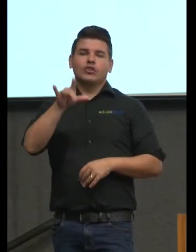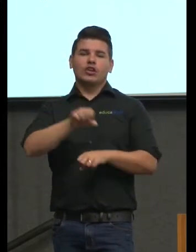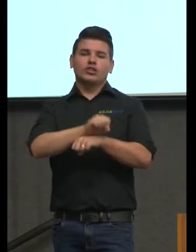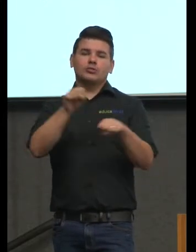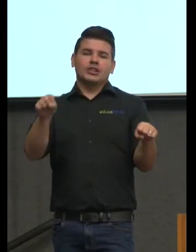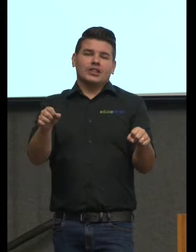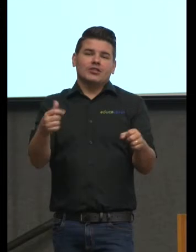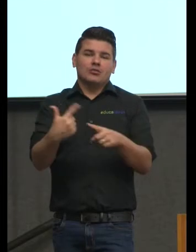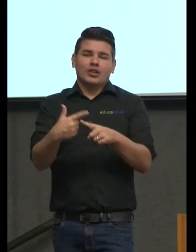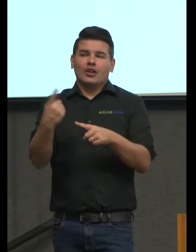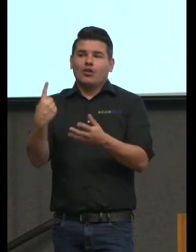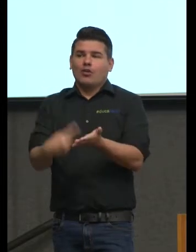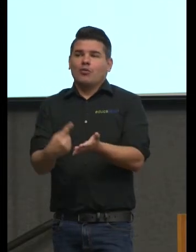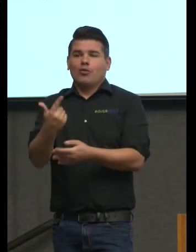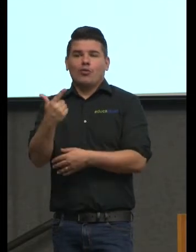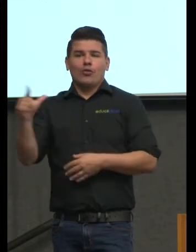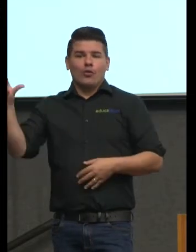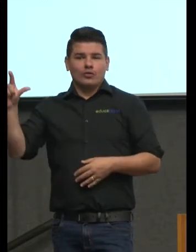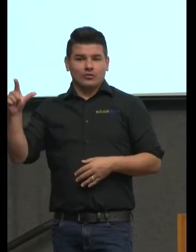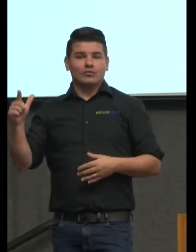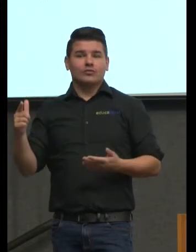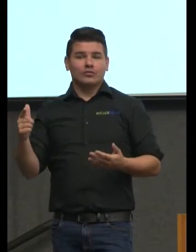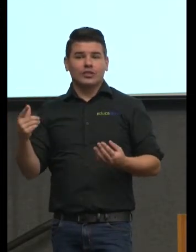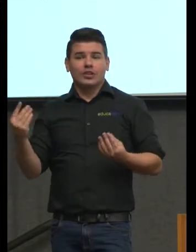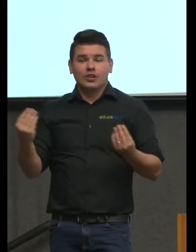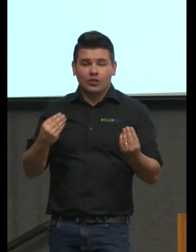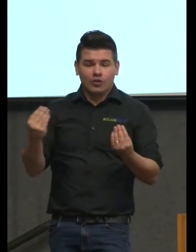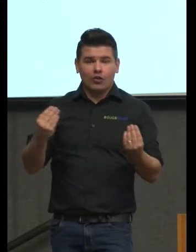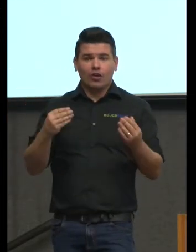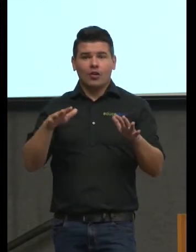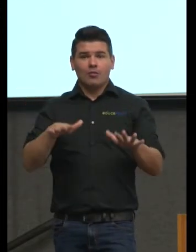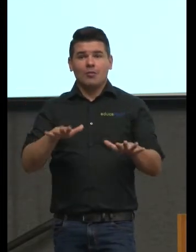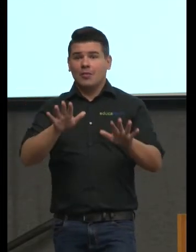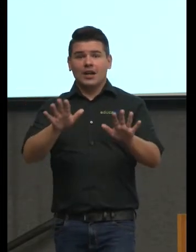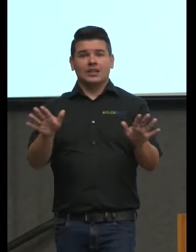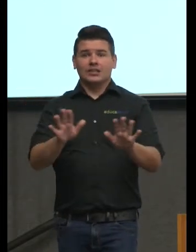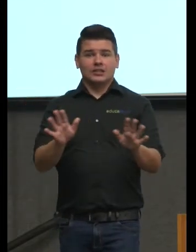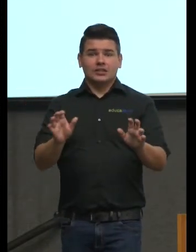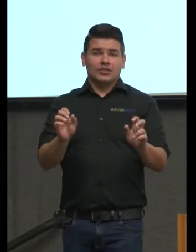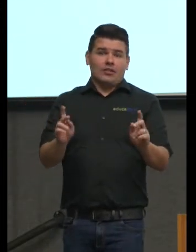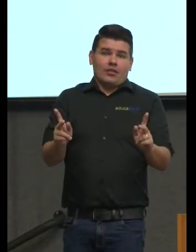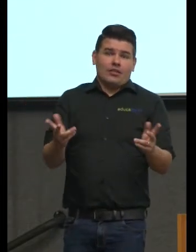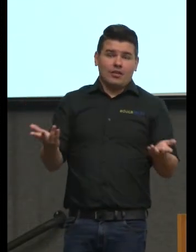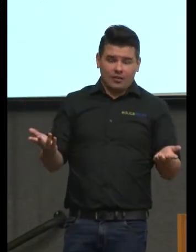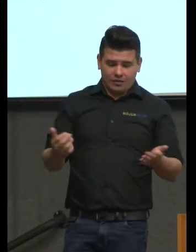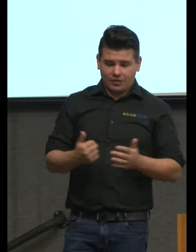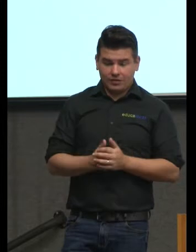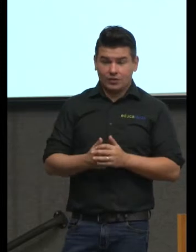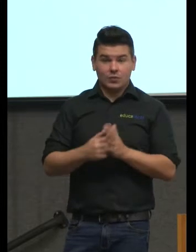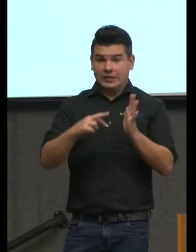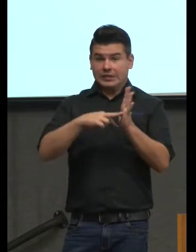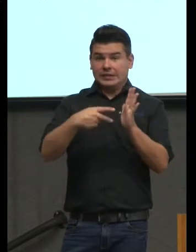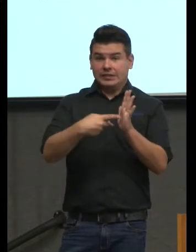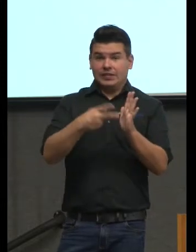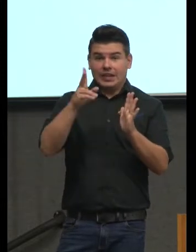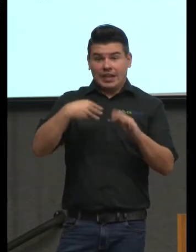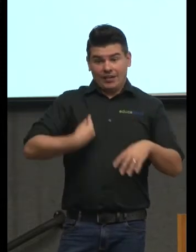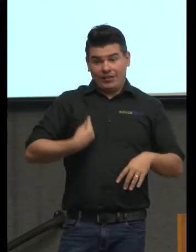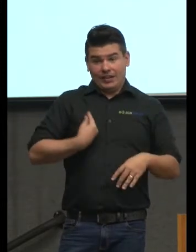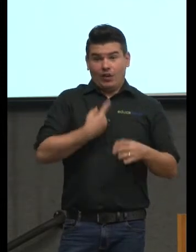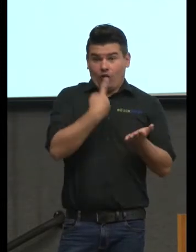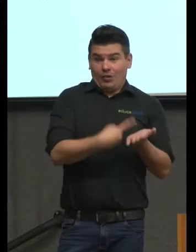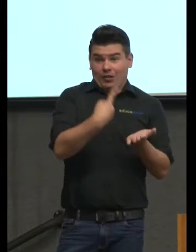e sabe-se lá em que condições mas enfim então isso não significa então que a vida